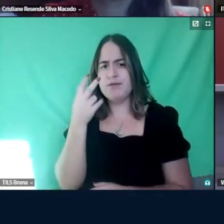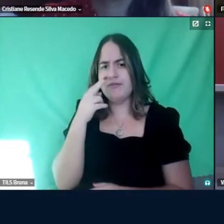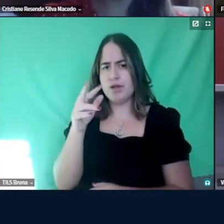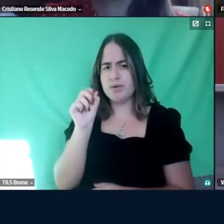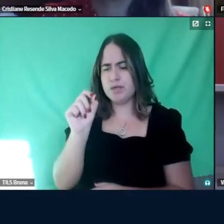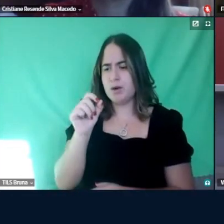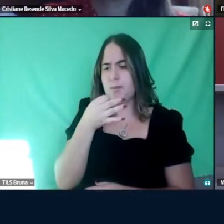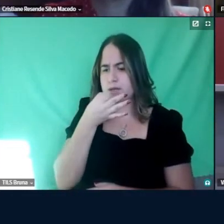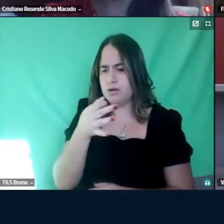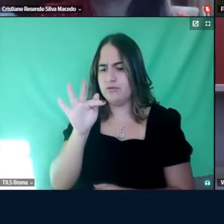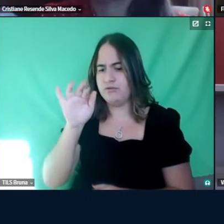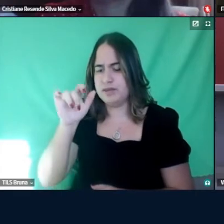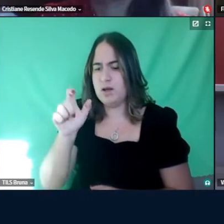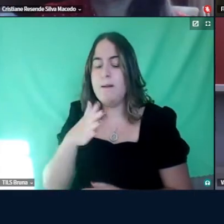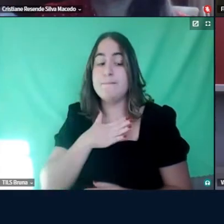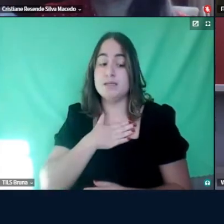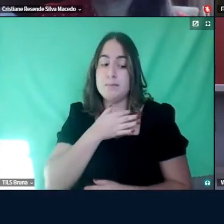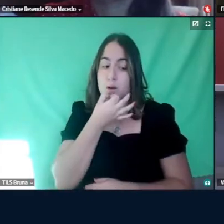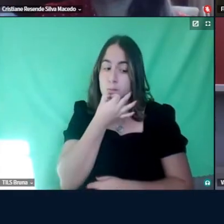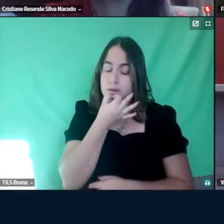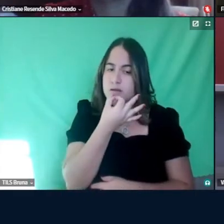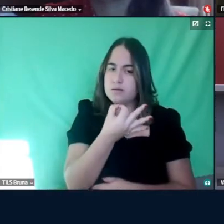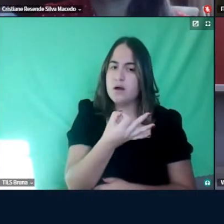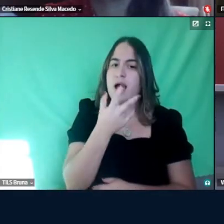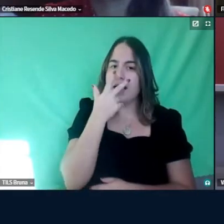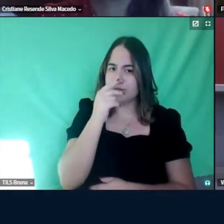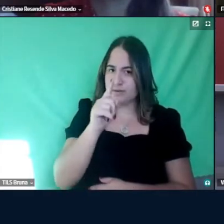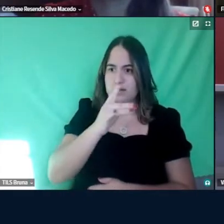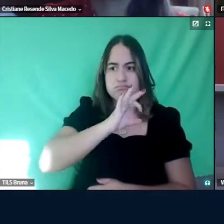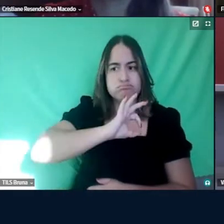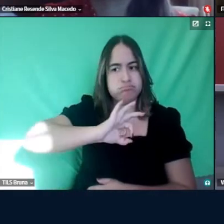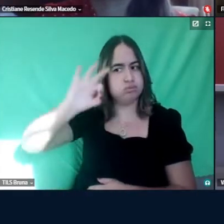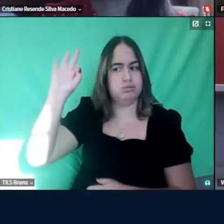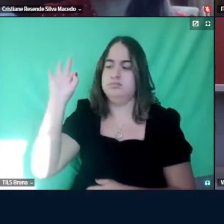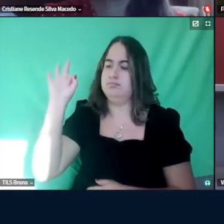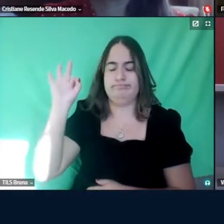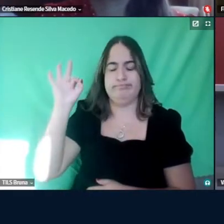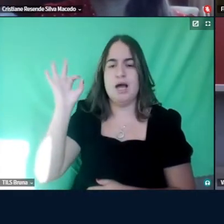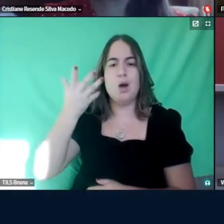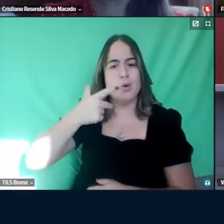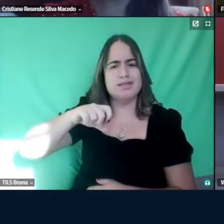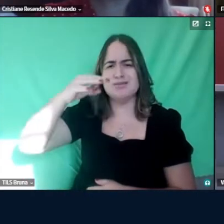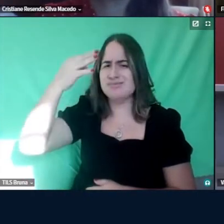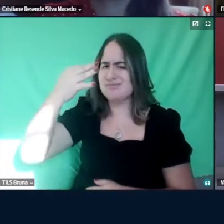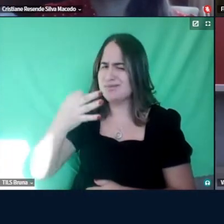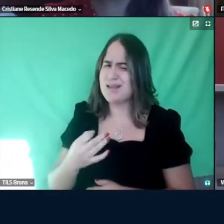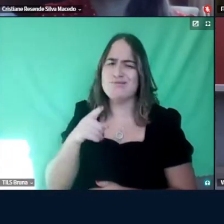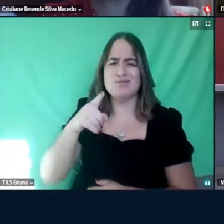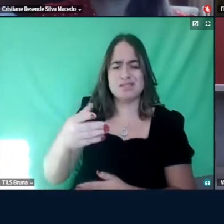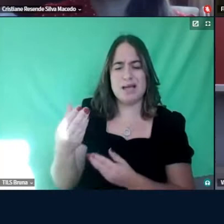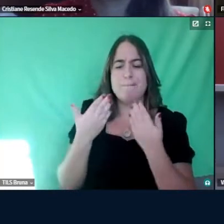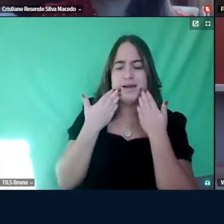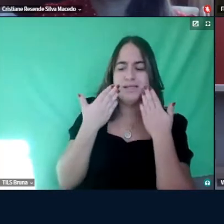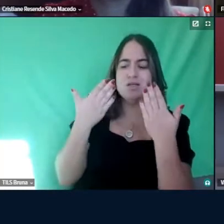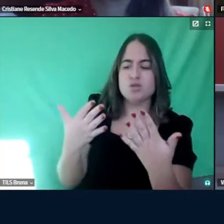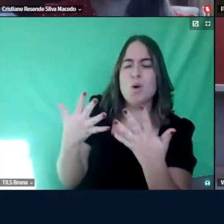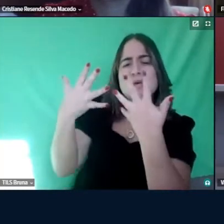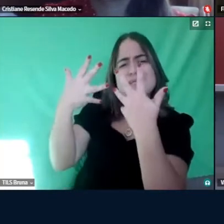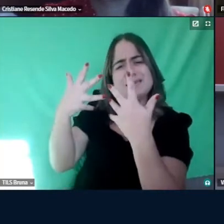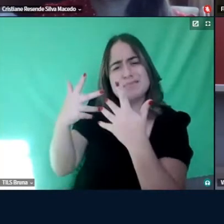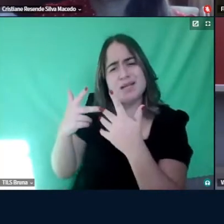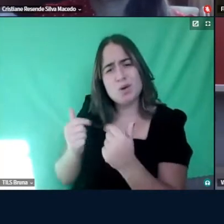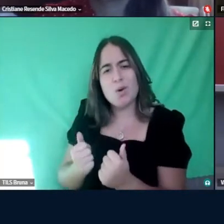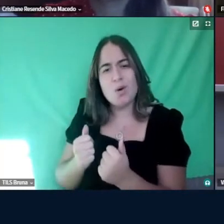acha, mas assim, a meu ver, você deu conta do recado, né, você trouxe, você explicou, e na sua apresentação